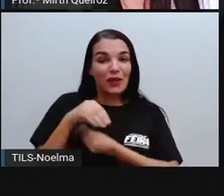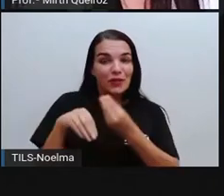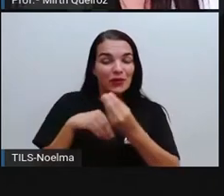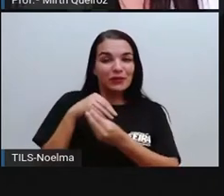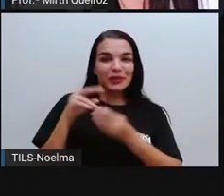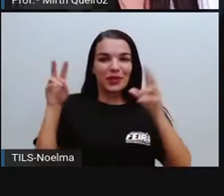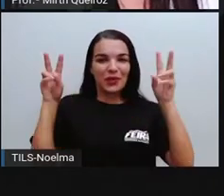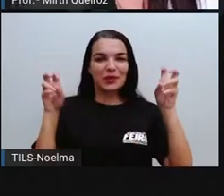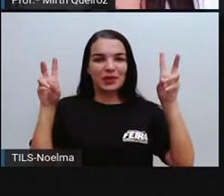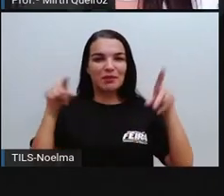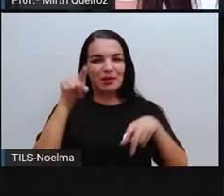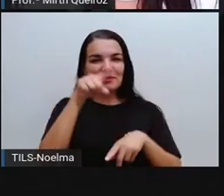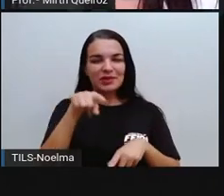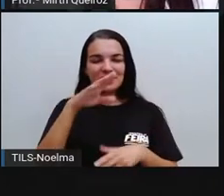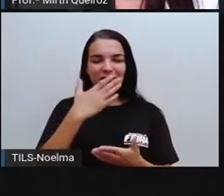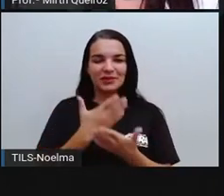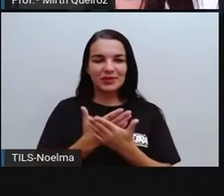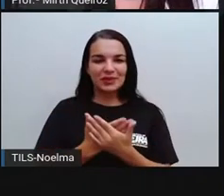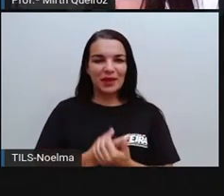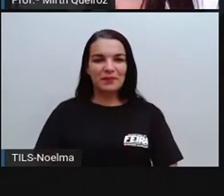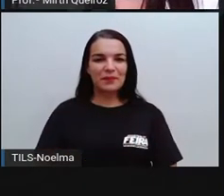hoje. Vocês vão entender o porquê.